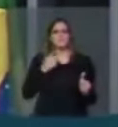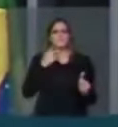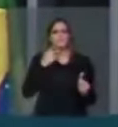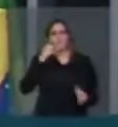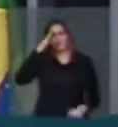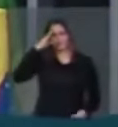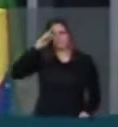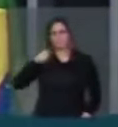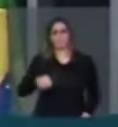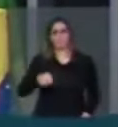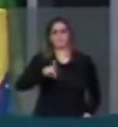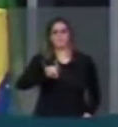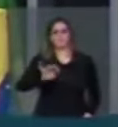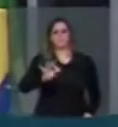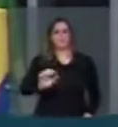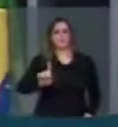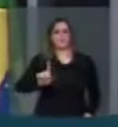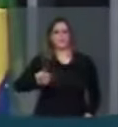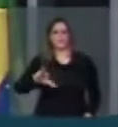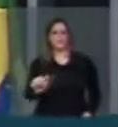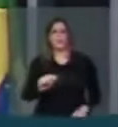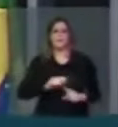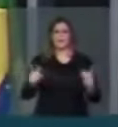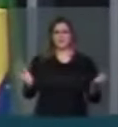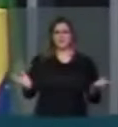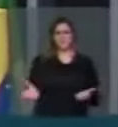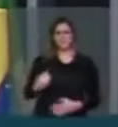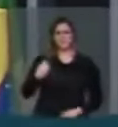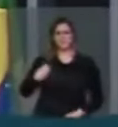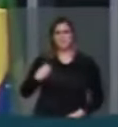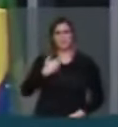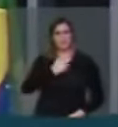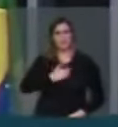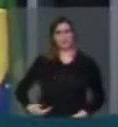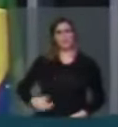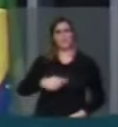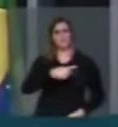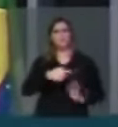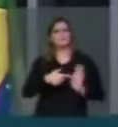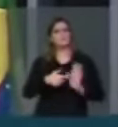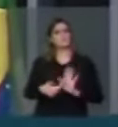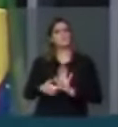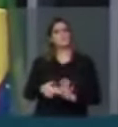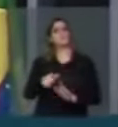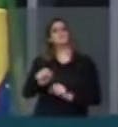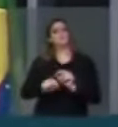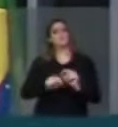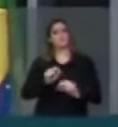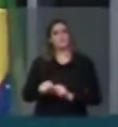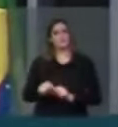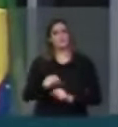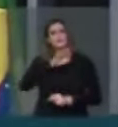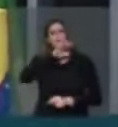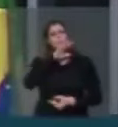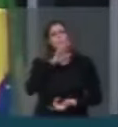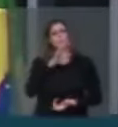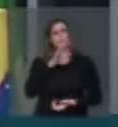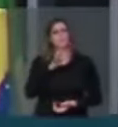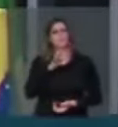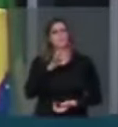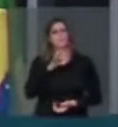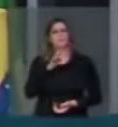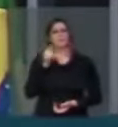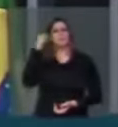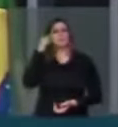exatamente pelos que hoje estão no poder e que dia após dia dão demonstração de admiração